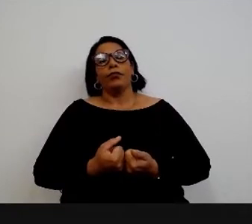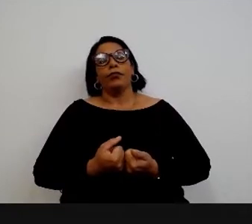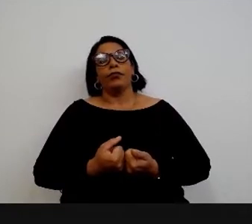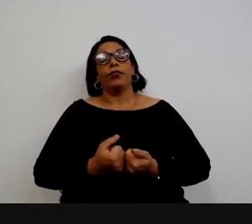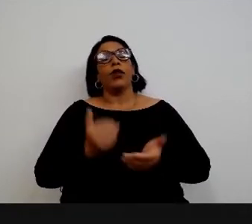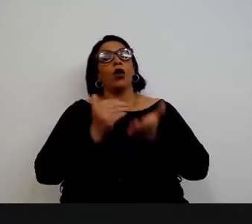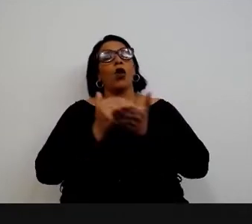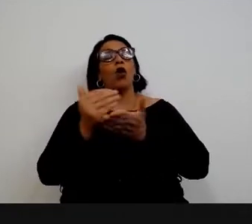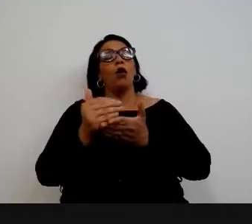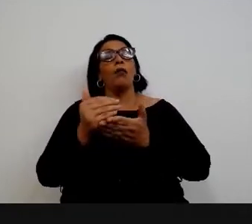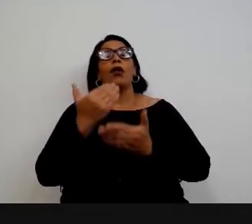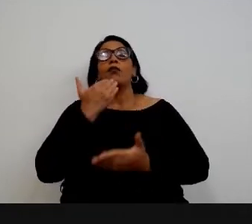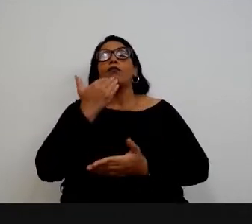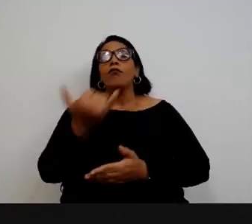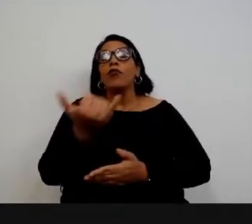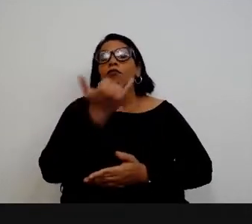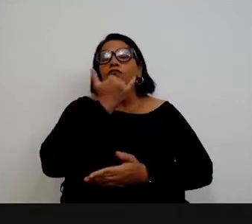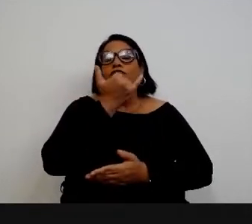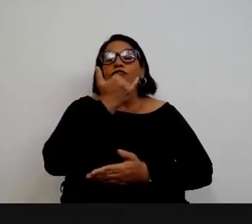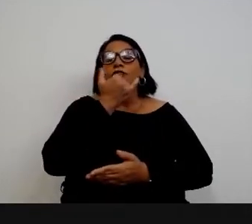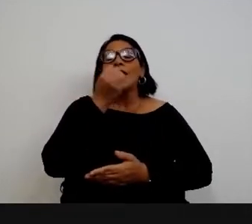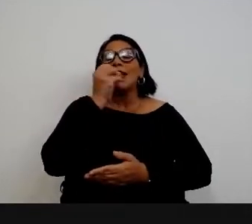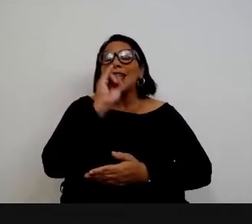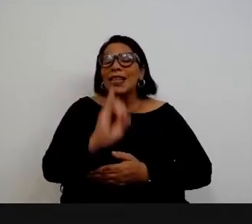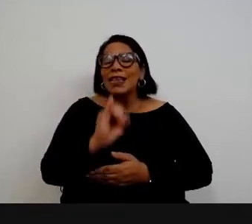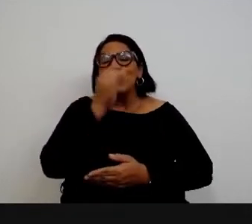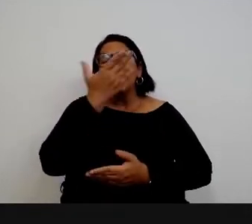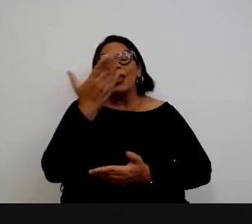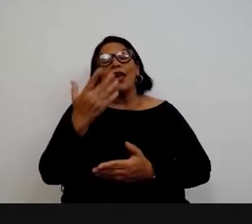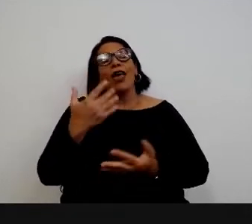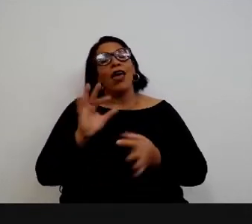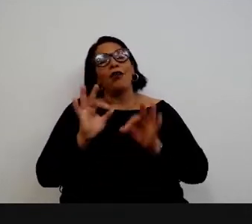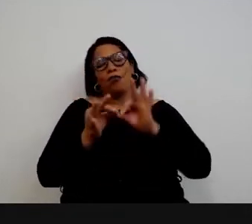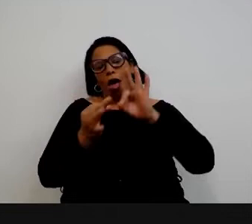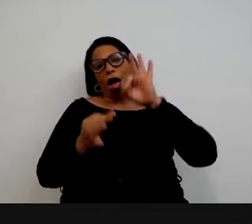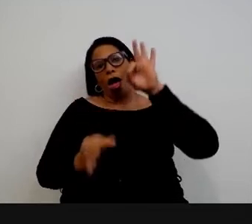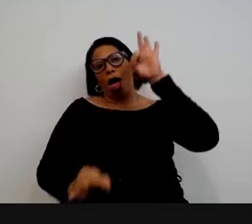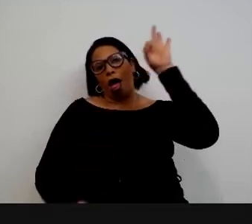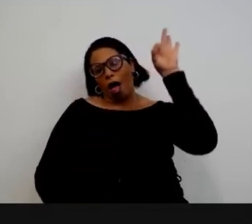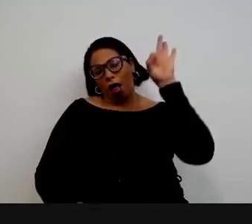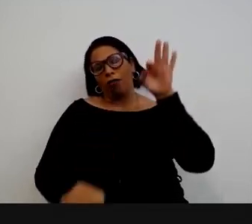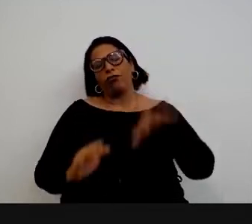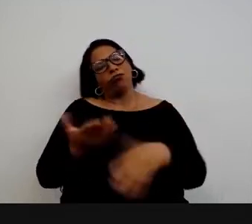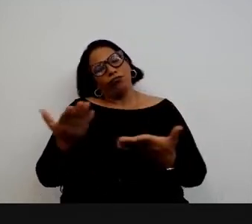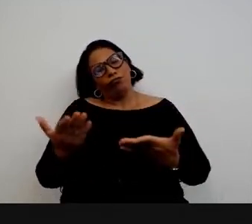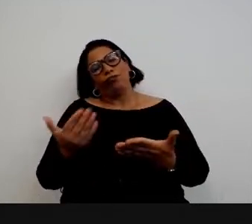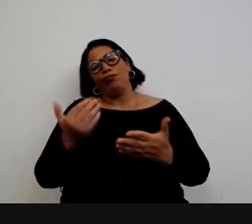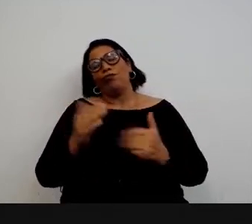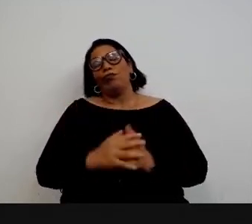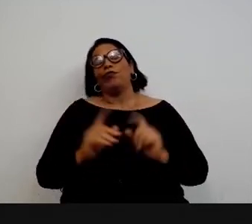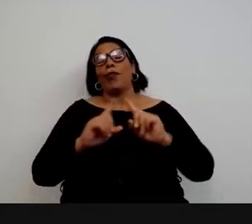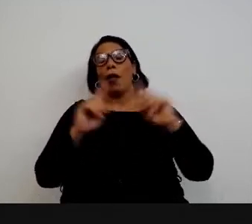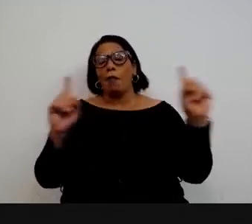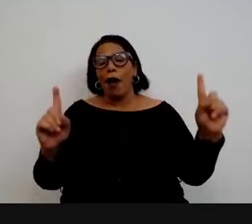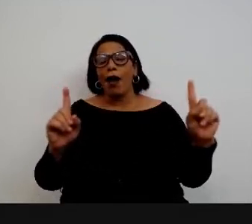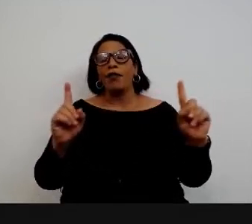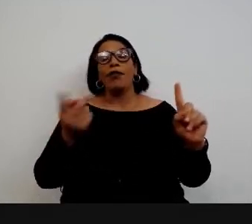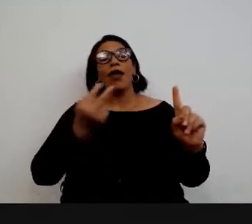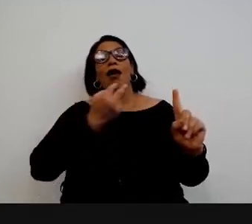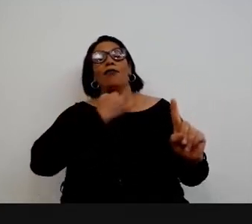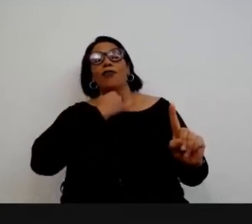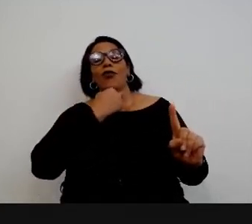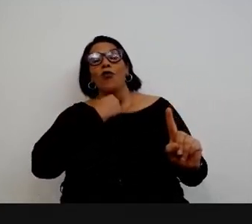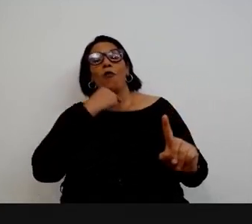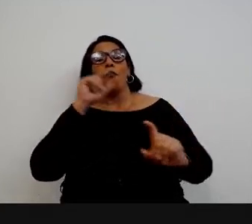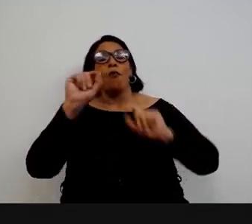eu começo já pedindo desculpas a vocês, caso eu extrapole aqui um pouco do tempo protocolar. mas eu não